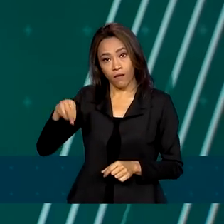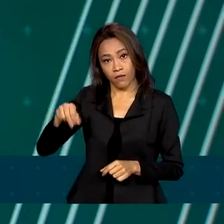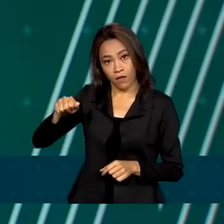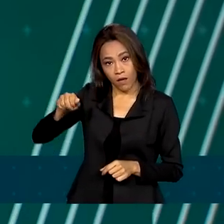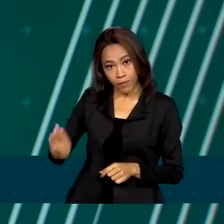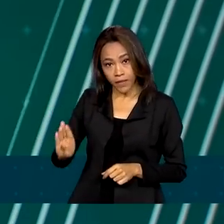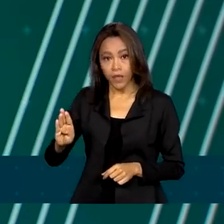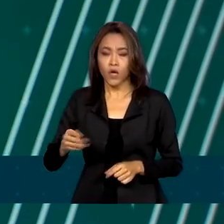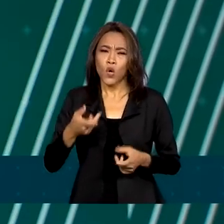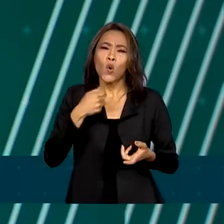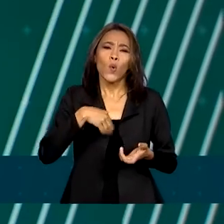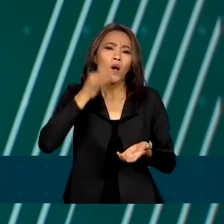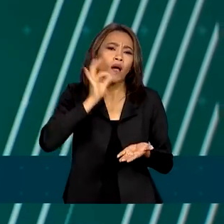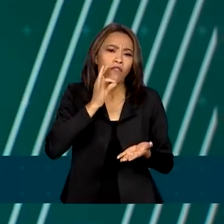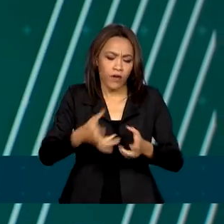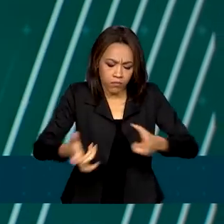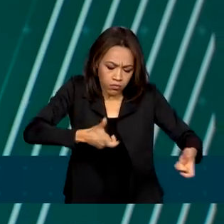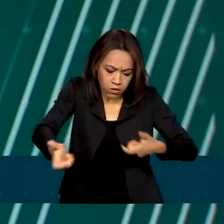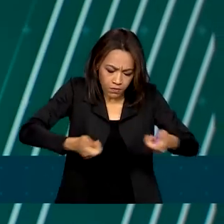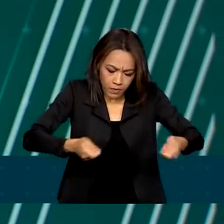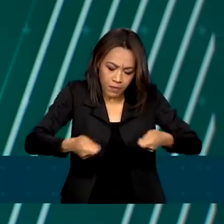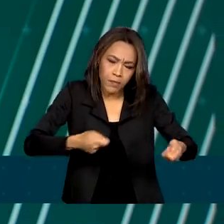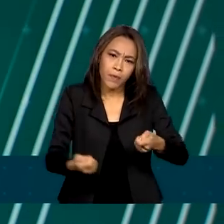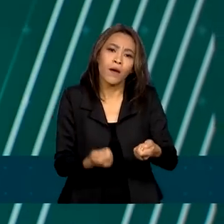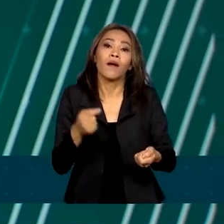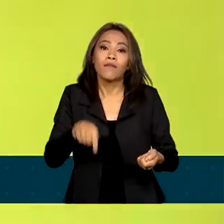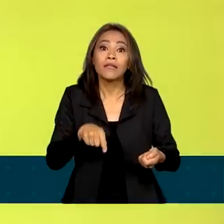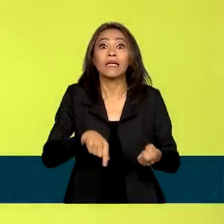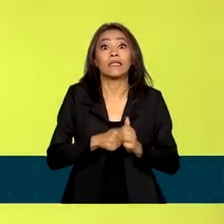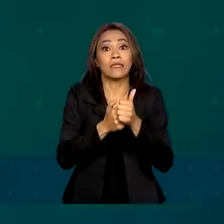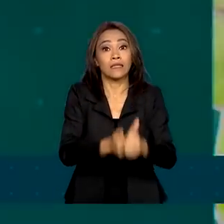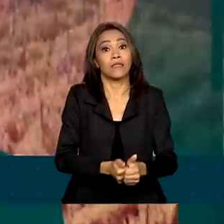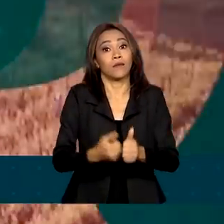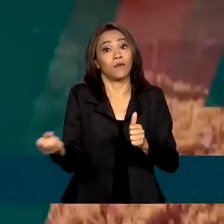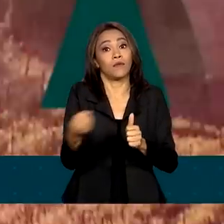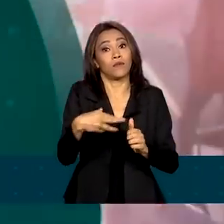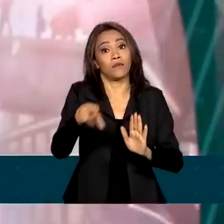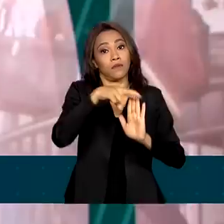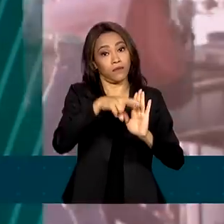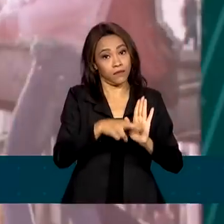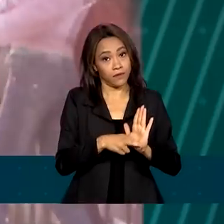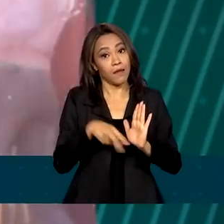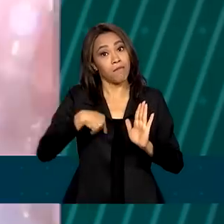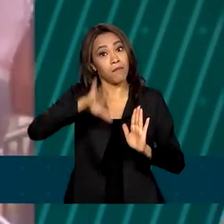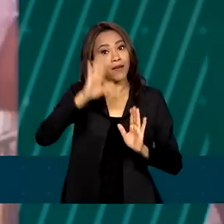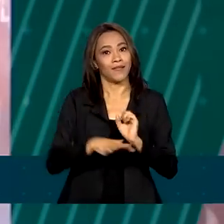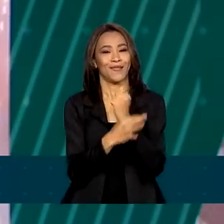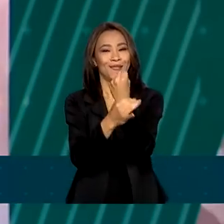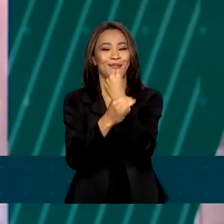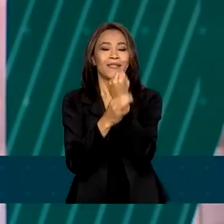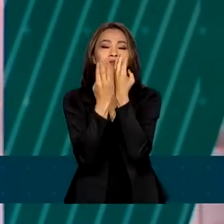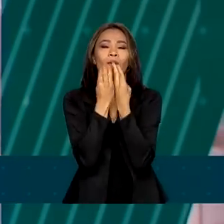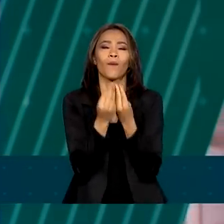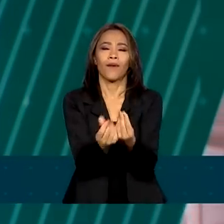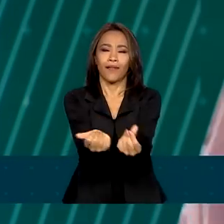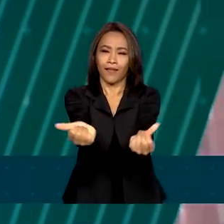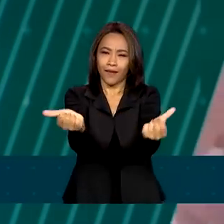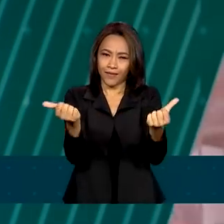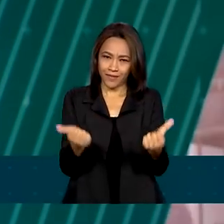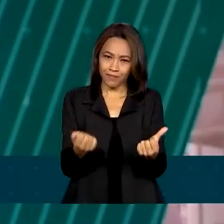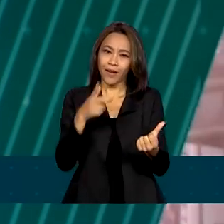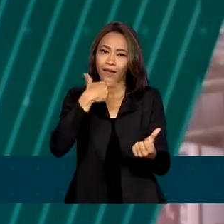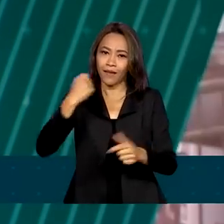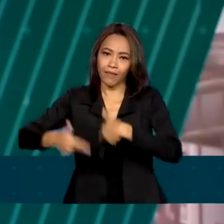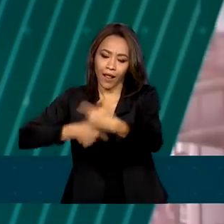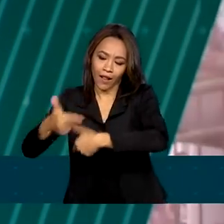o café torrado comercializado no Brasil passa a seguir um novo padrão. É mais segurança e qualidade, tanto para quem produz,